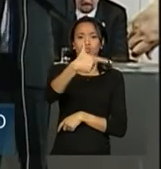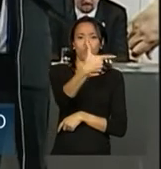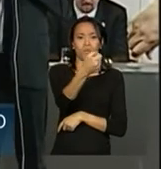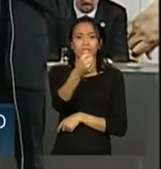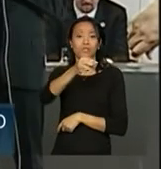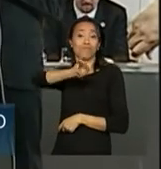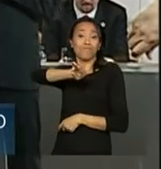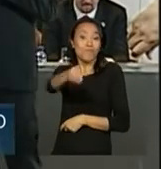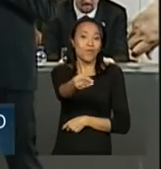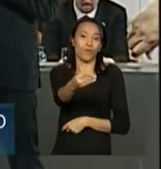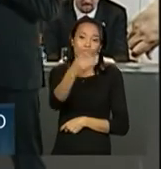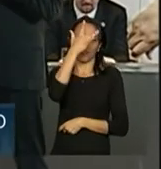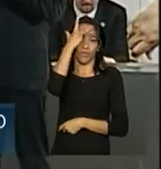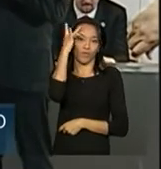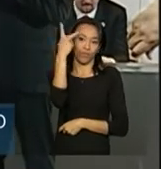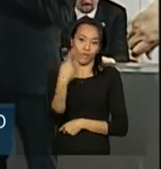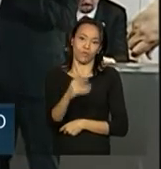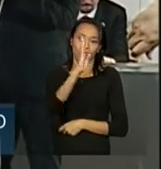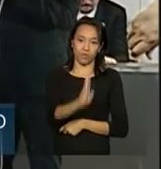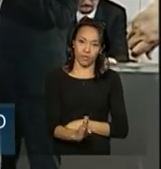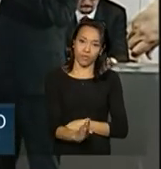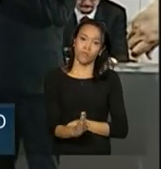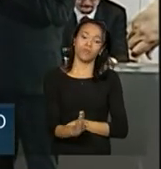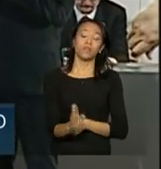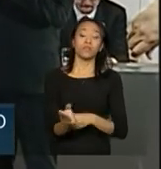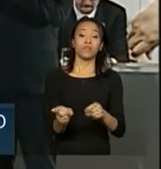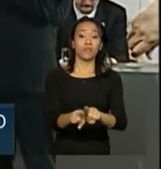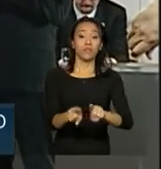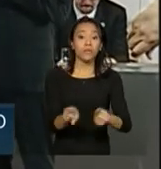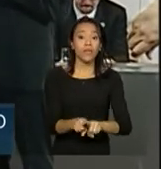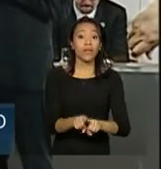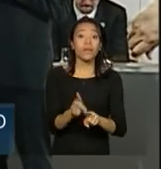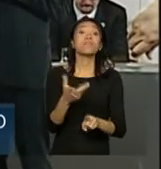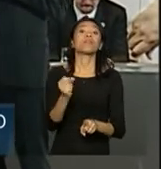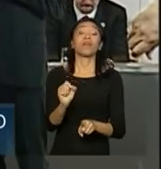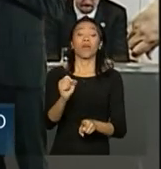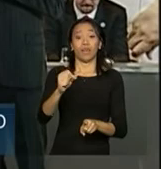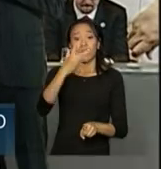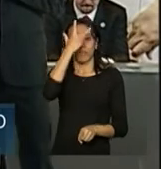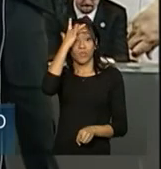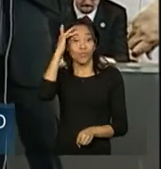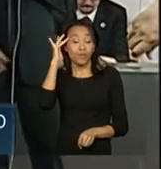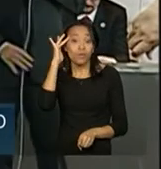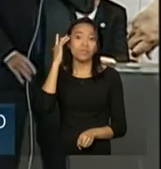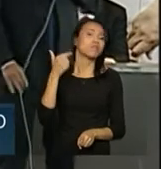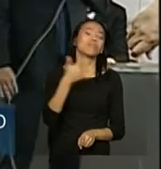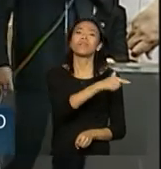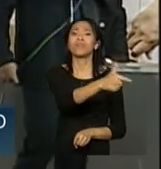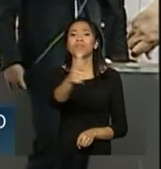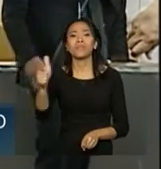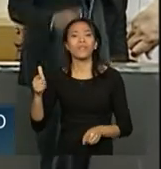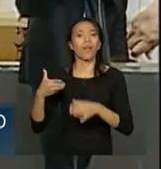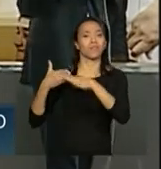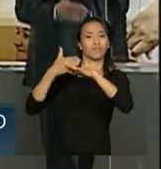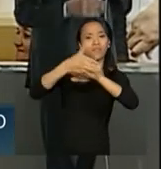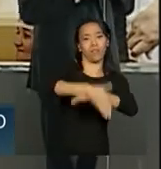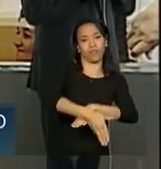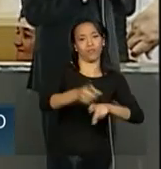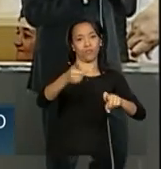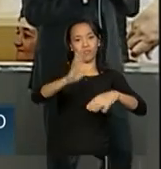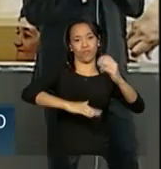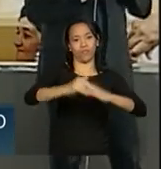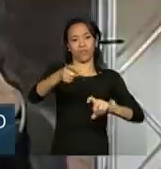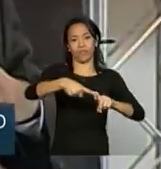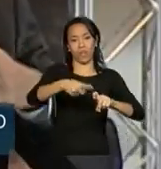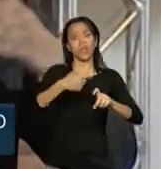de brasileiros. sobretudo aqueles brasileiros que não têm acesso a profissionais médicos. Eu estava contando que outro